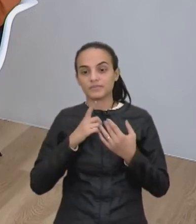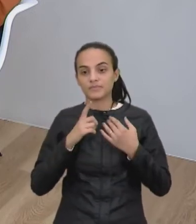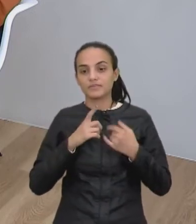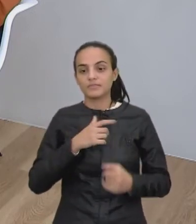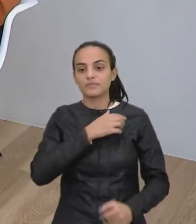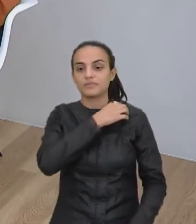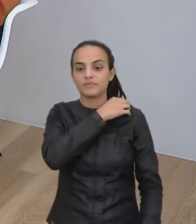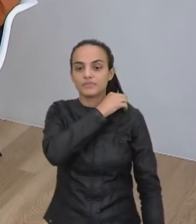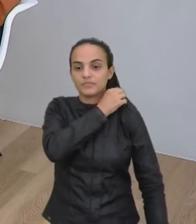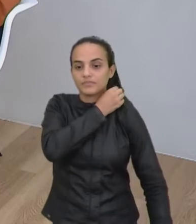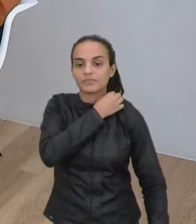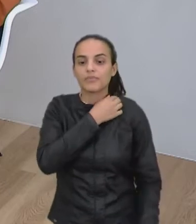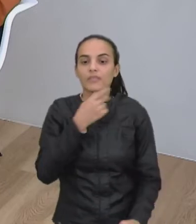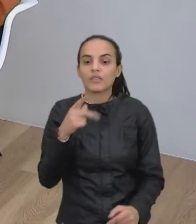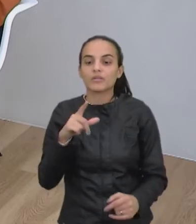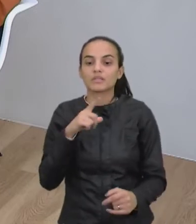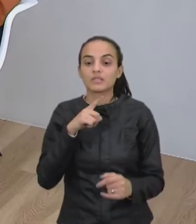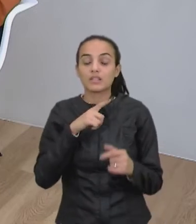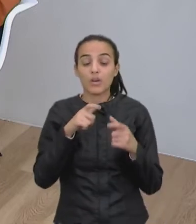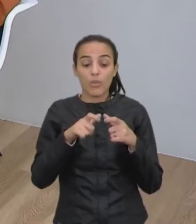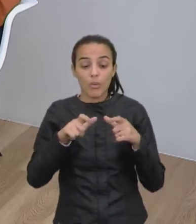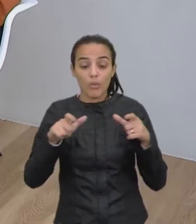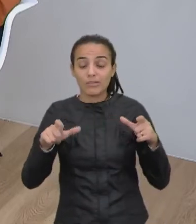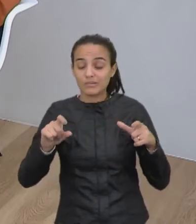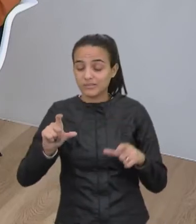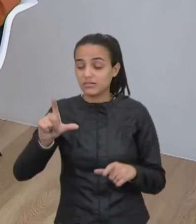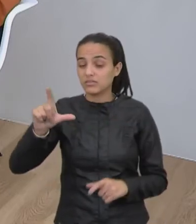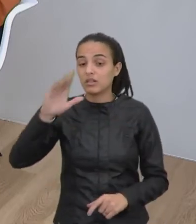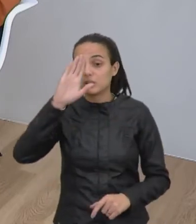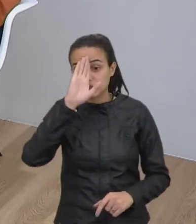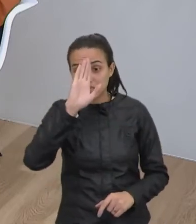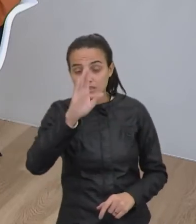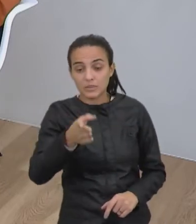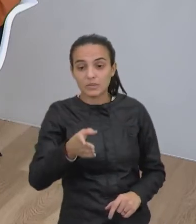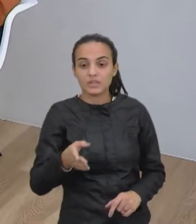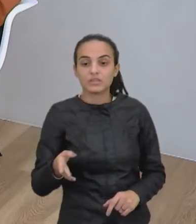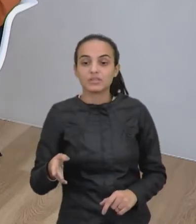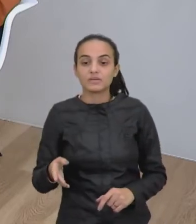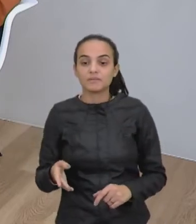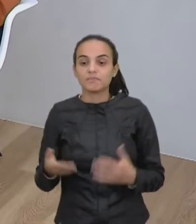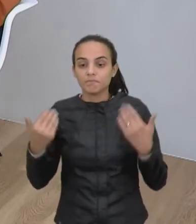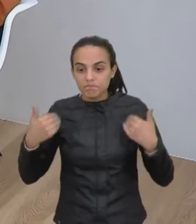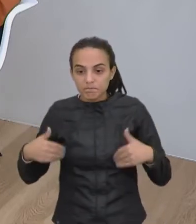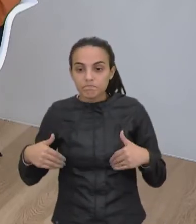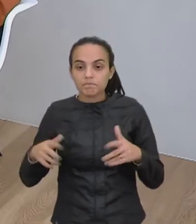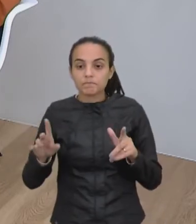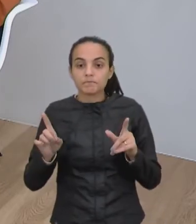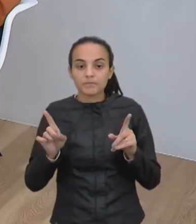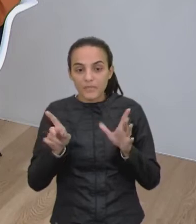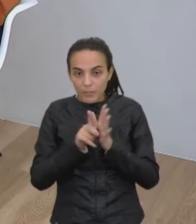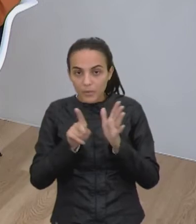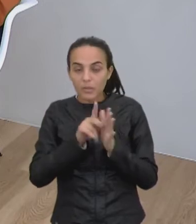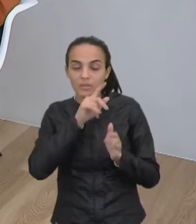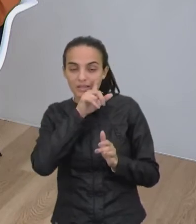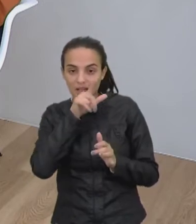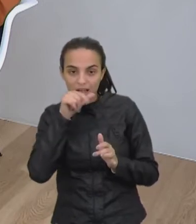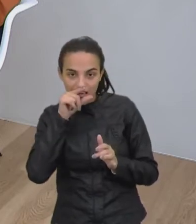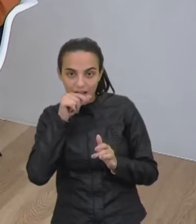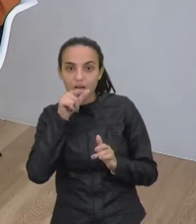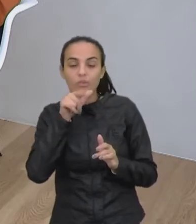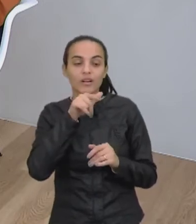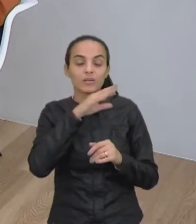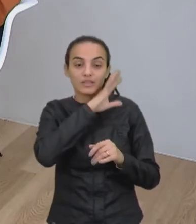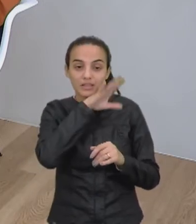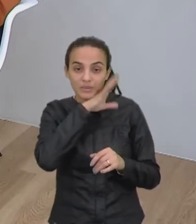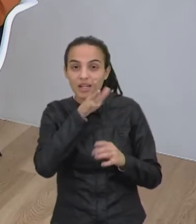né, e conforme você tem aí o aumento principalmente de hormônios, né, ali na água, esses animais,